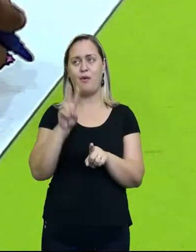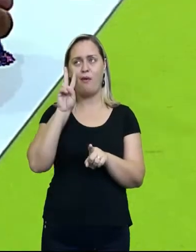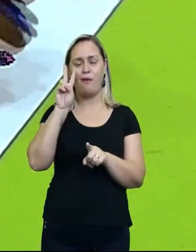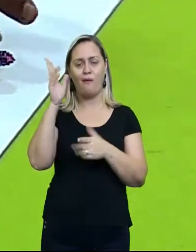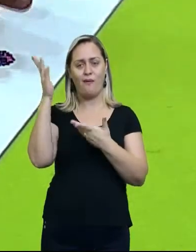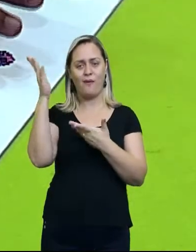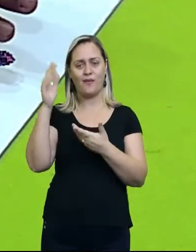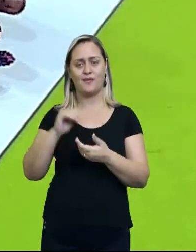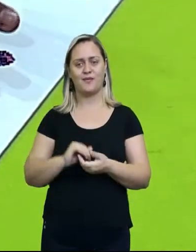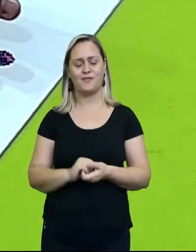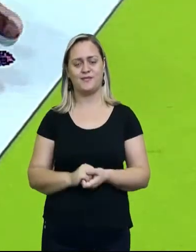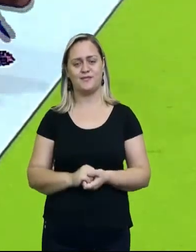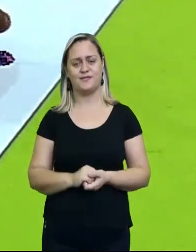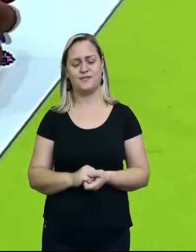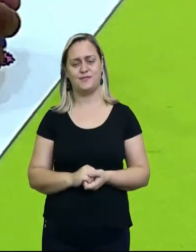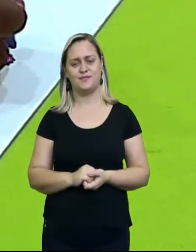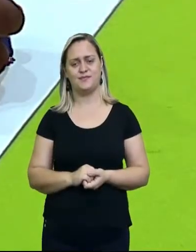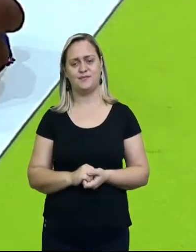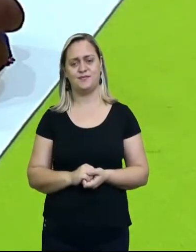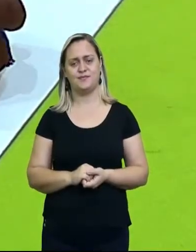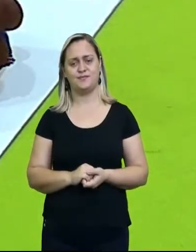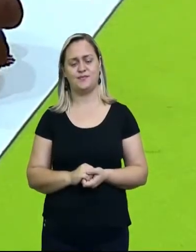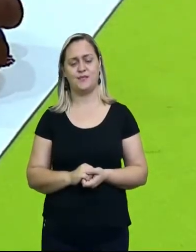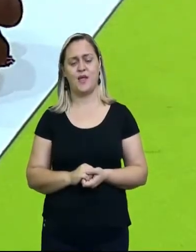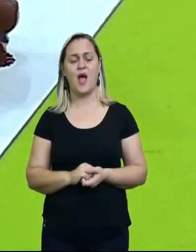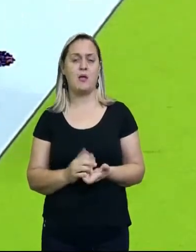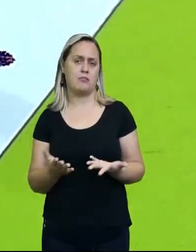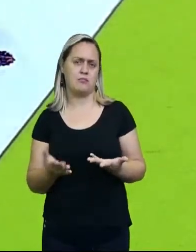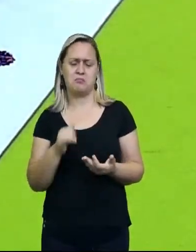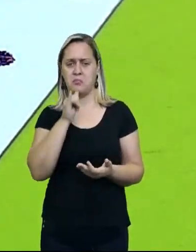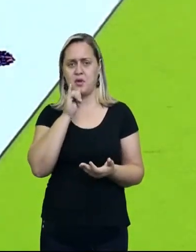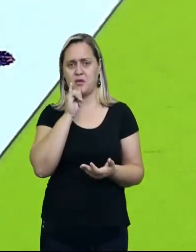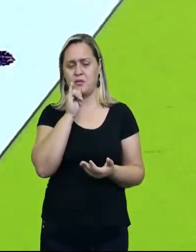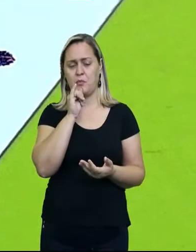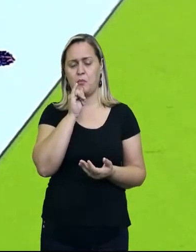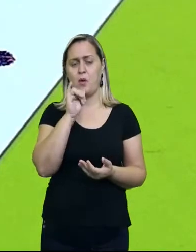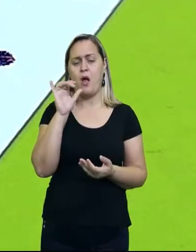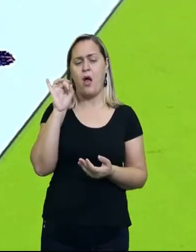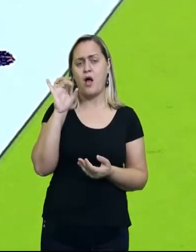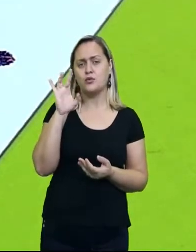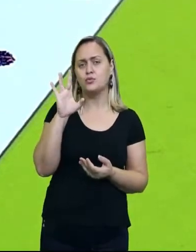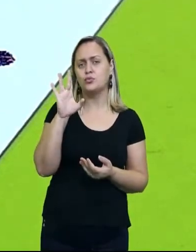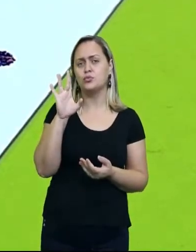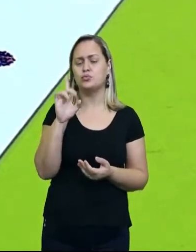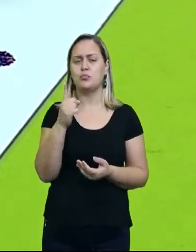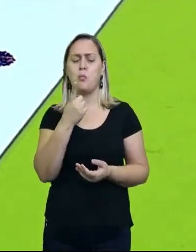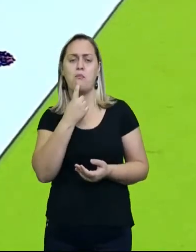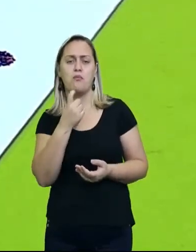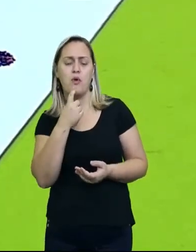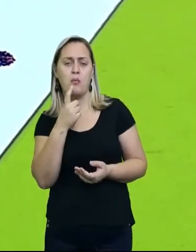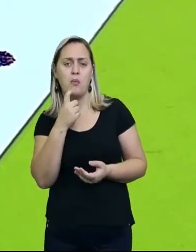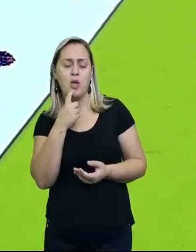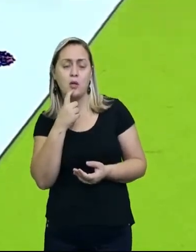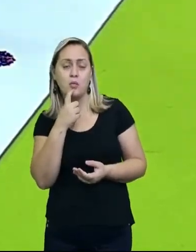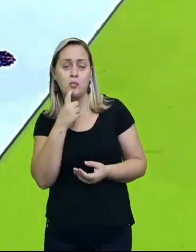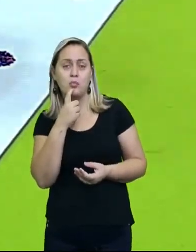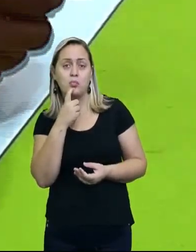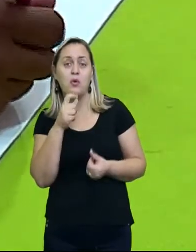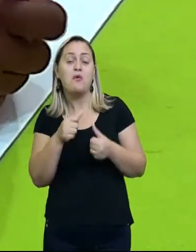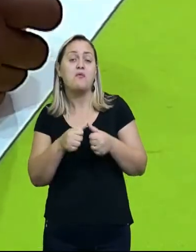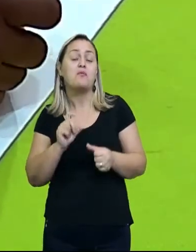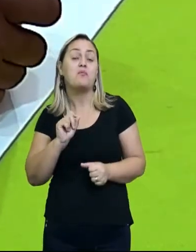aqui vai vir azul com vermelho de um tom roxo. Aí você pode ir fazendo a sua pintura,